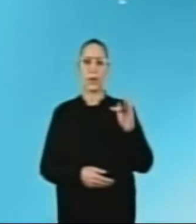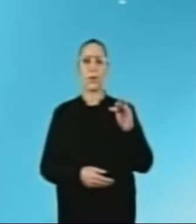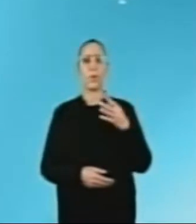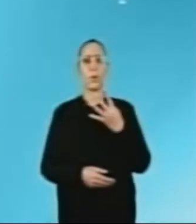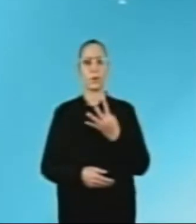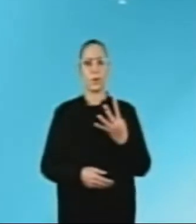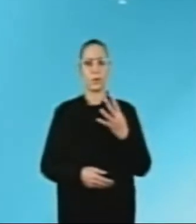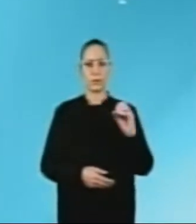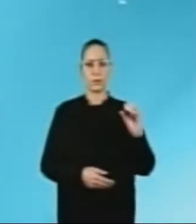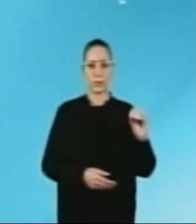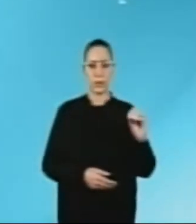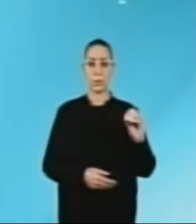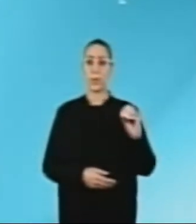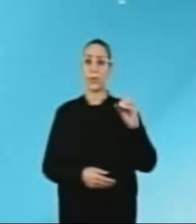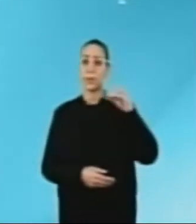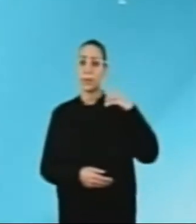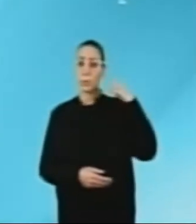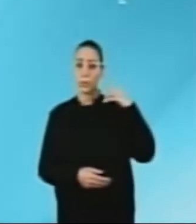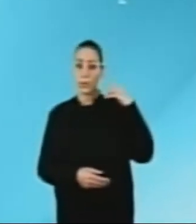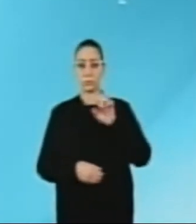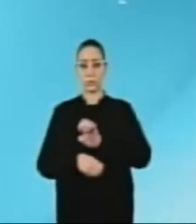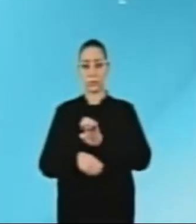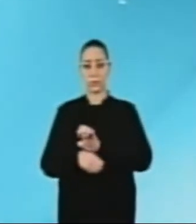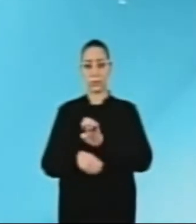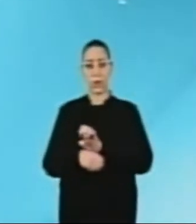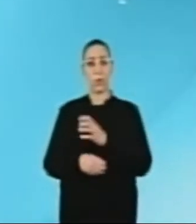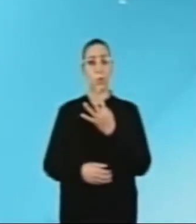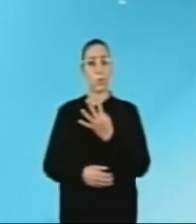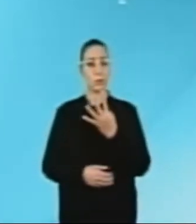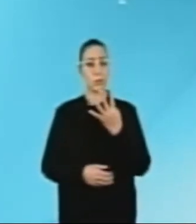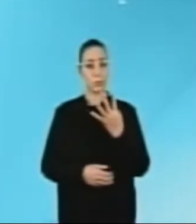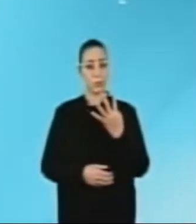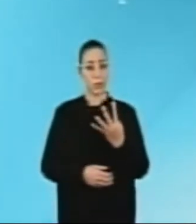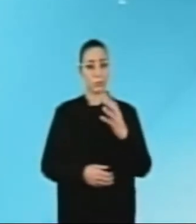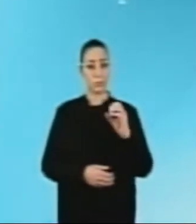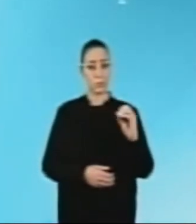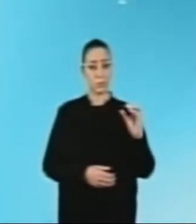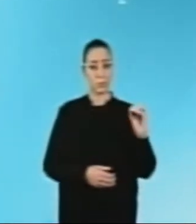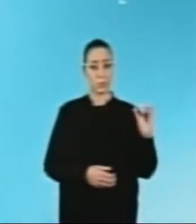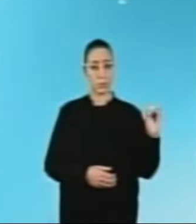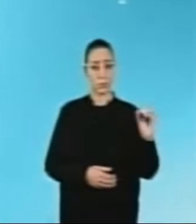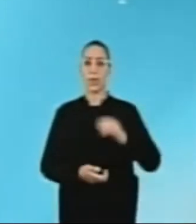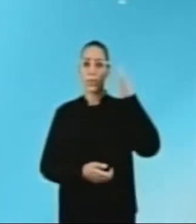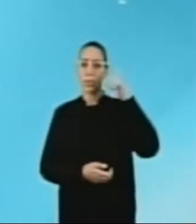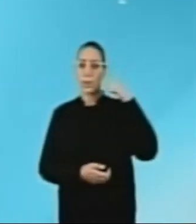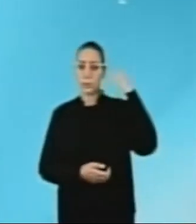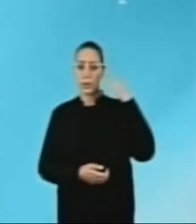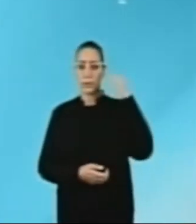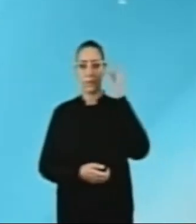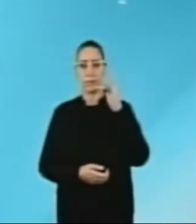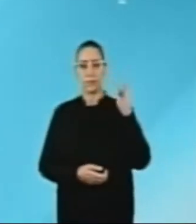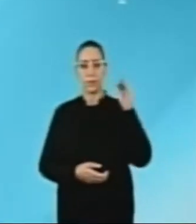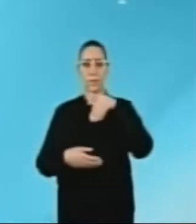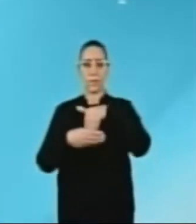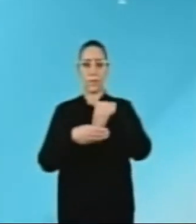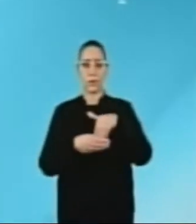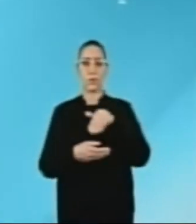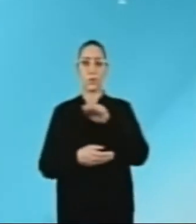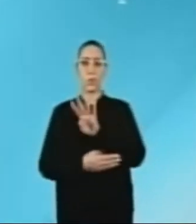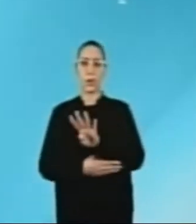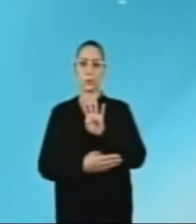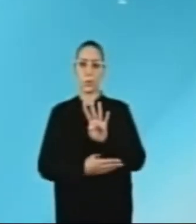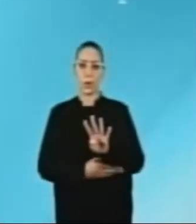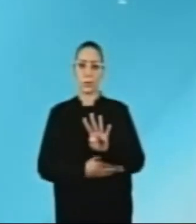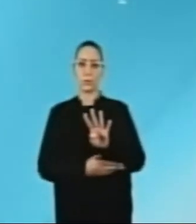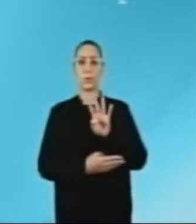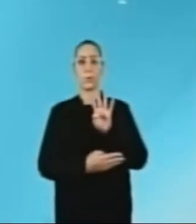Coronel Malabarba, 44-00. Para deputado estadual, vote Rui Irigaray Bolsonaro, 44-1000. Deputada Federal, Déia Pinheiro,